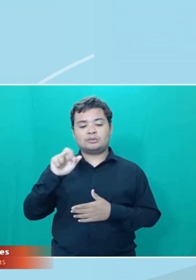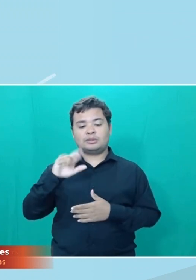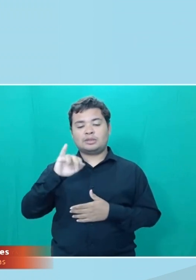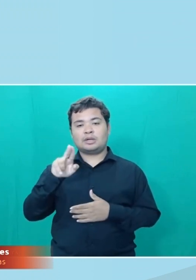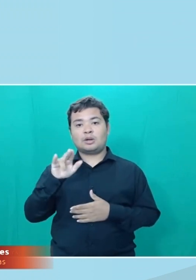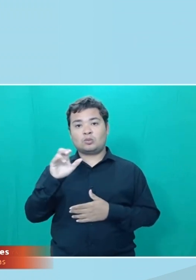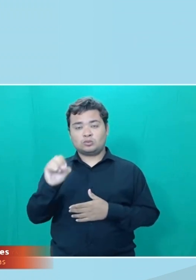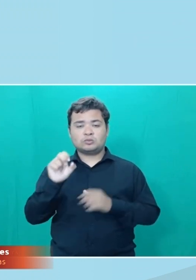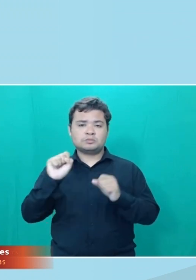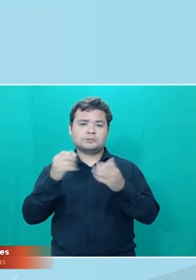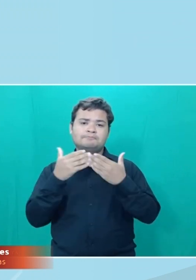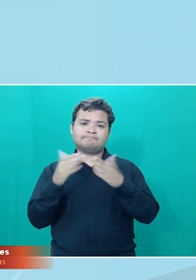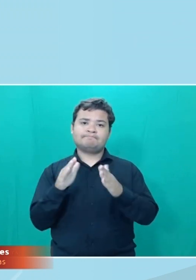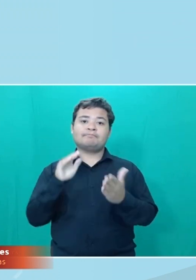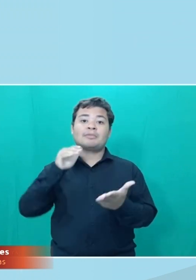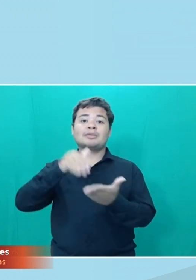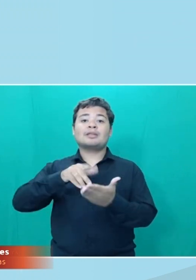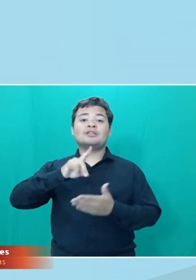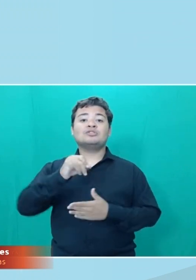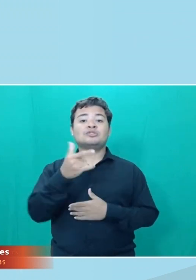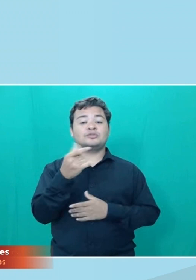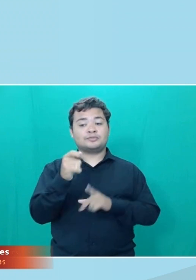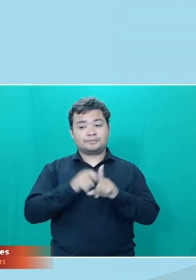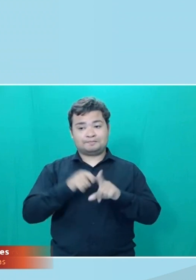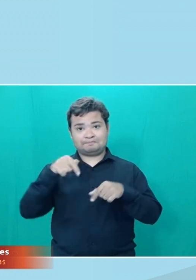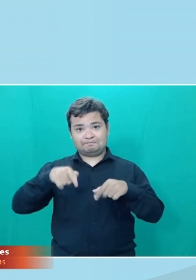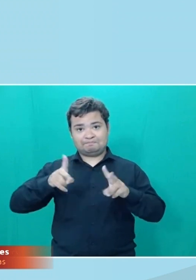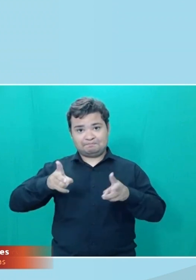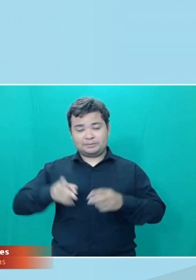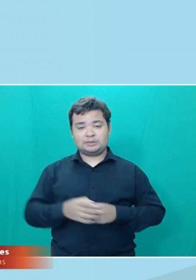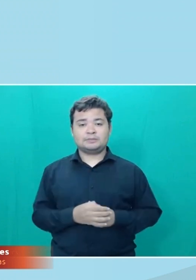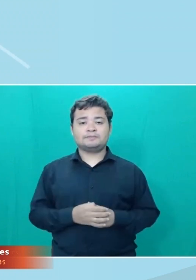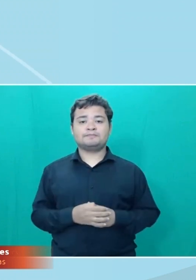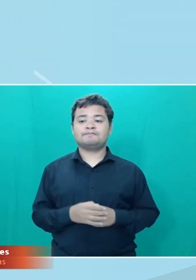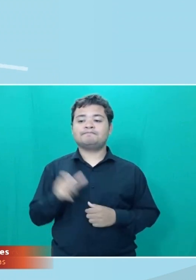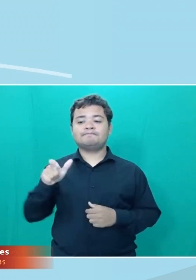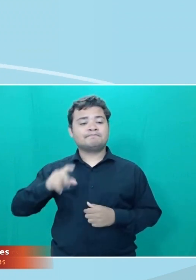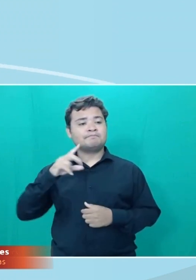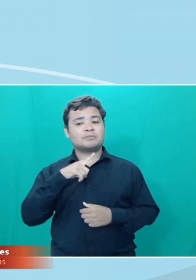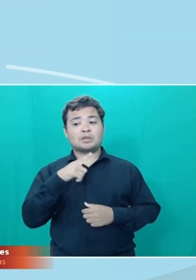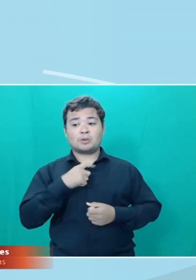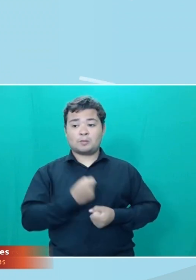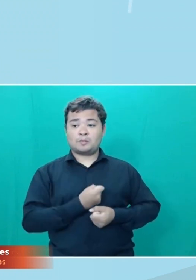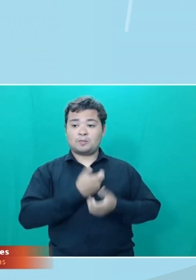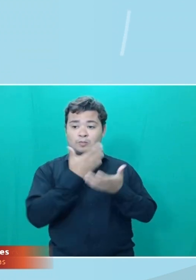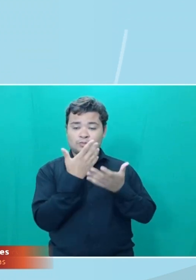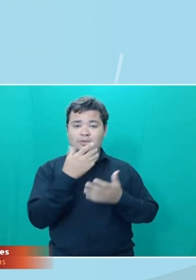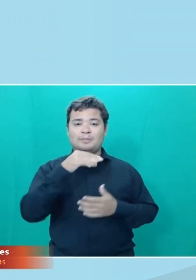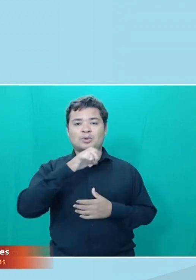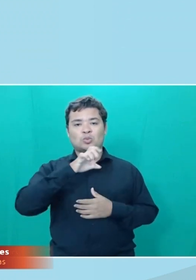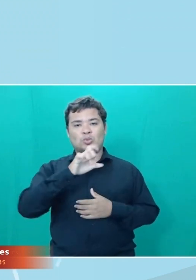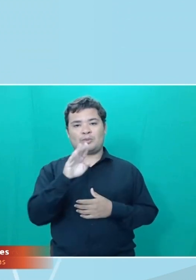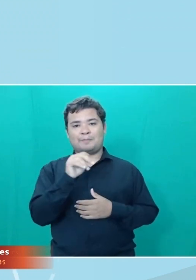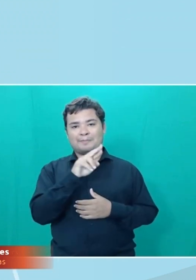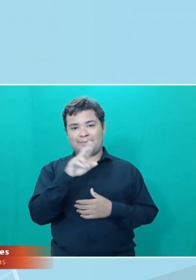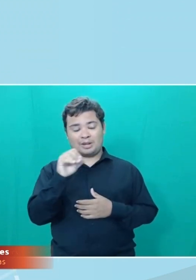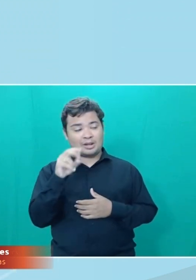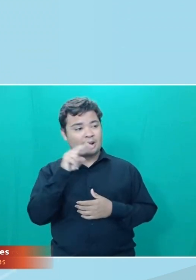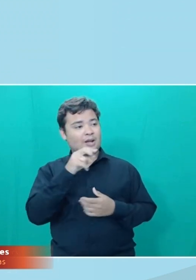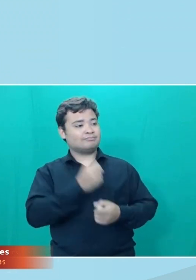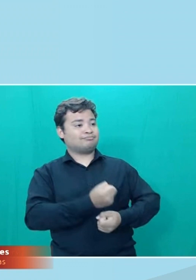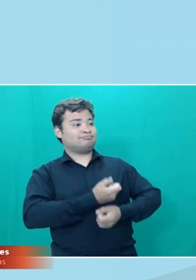20 desse mês. O artista se inspirou em uma poesia de Manuel de Barros e